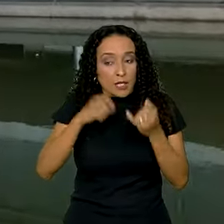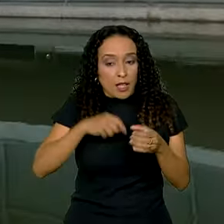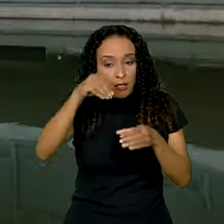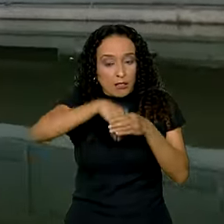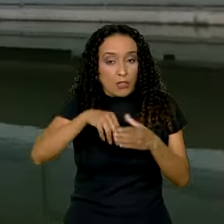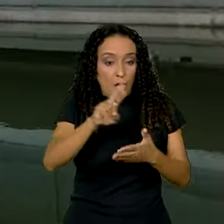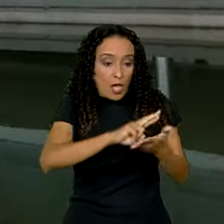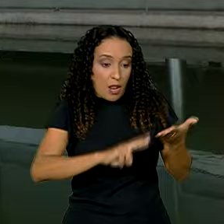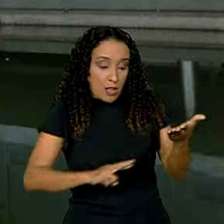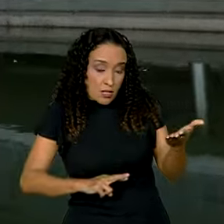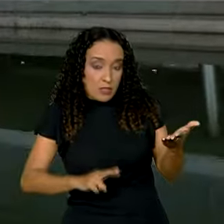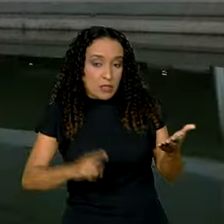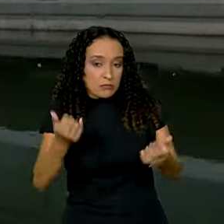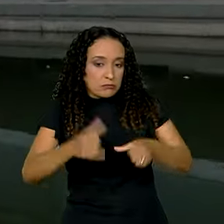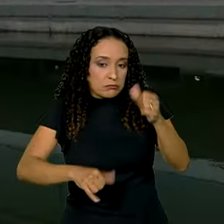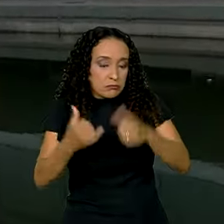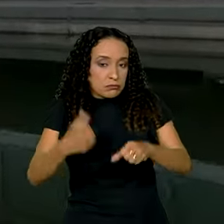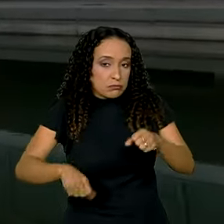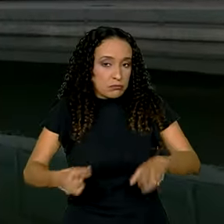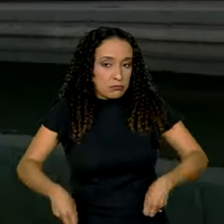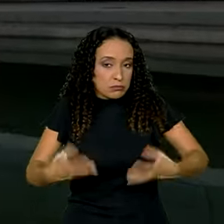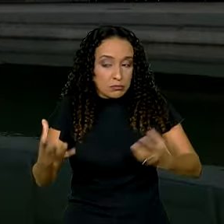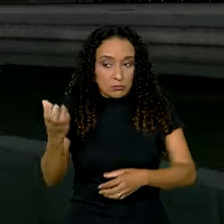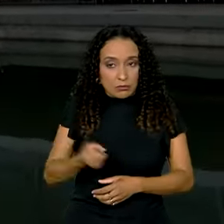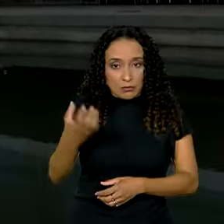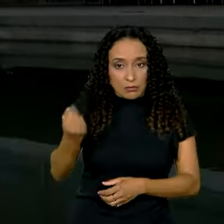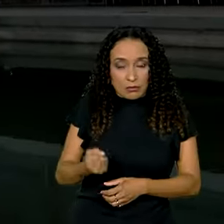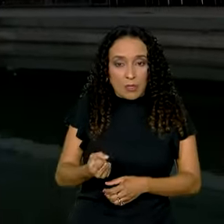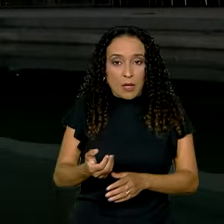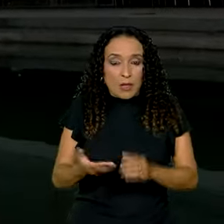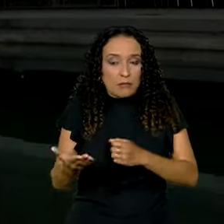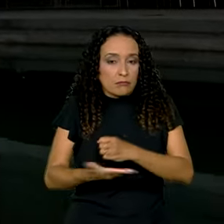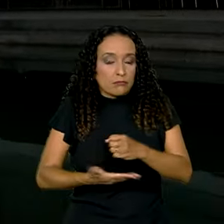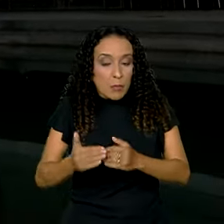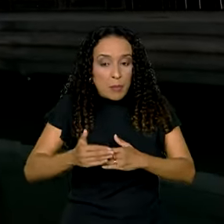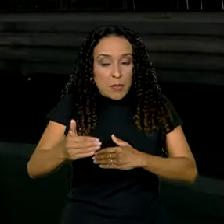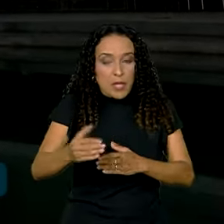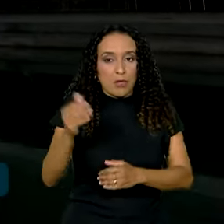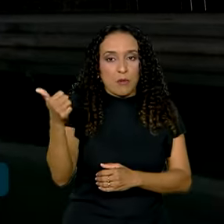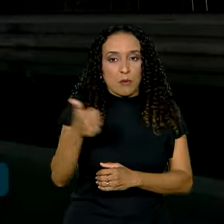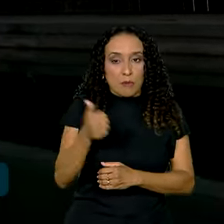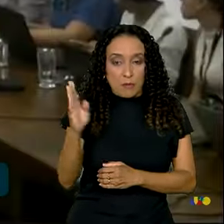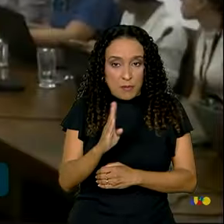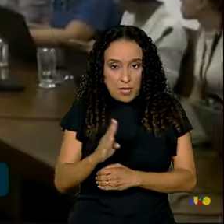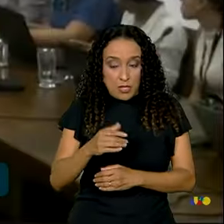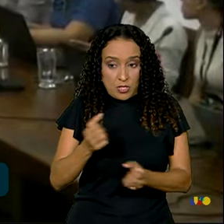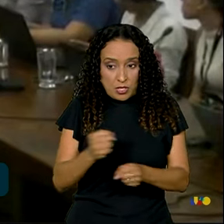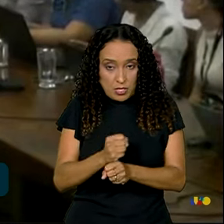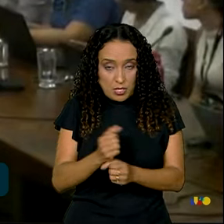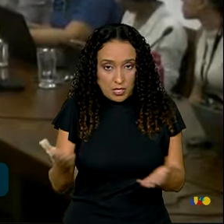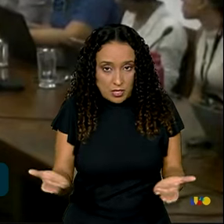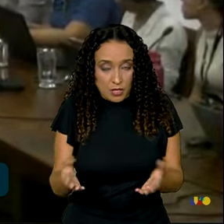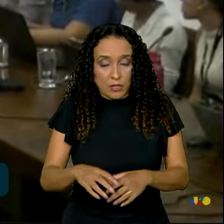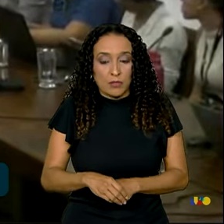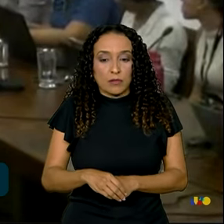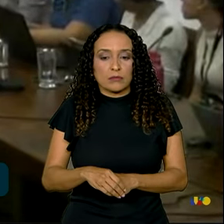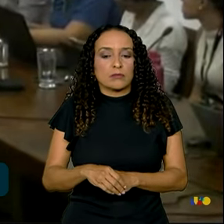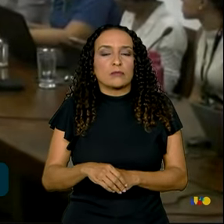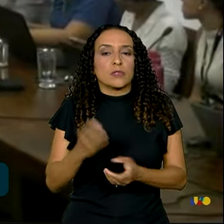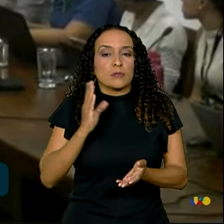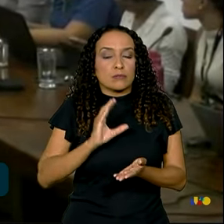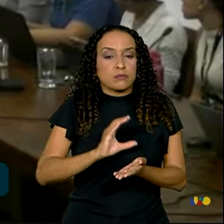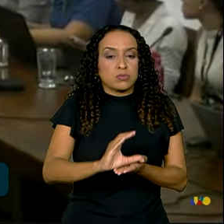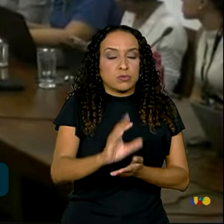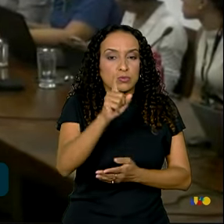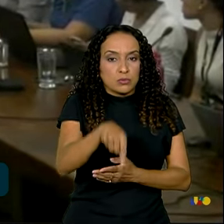avaliação de receitas e despesas primárias do primeiro bimestre deste ano. O direcionamento